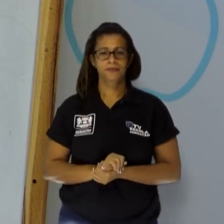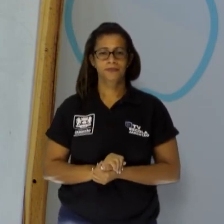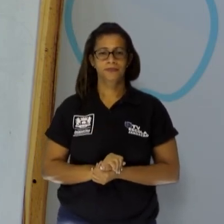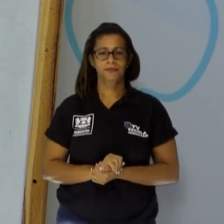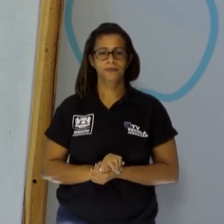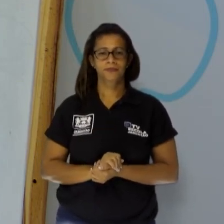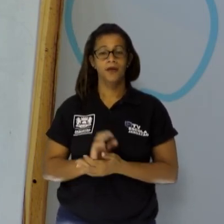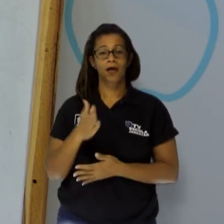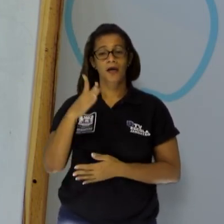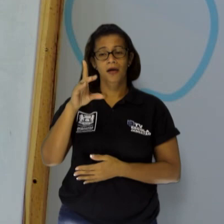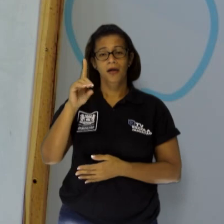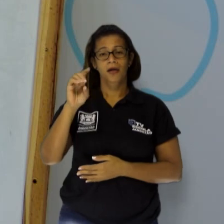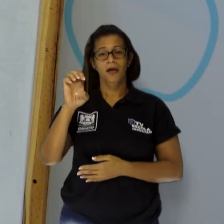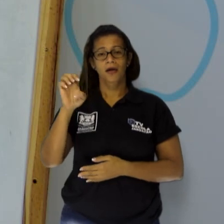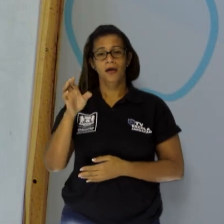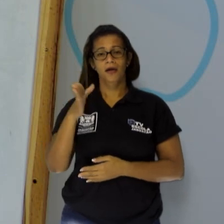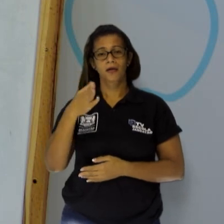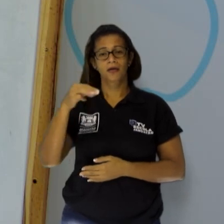De Moraes. Moraes.